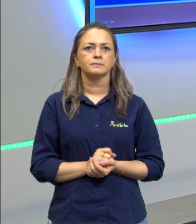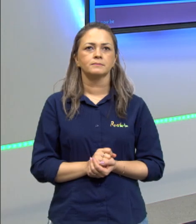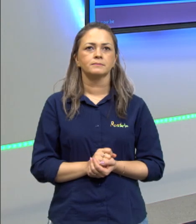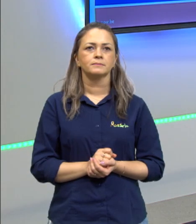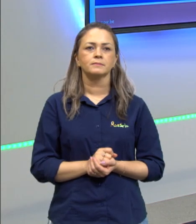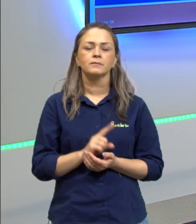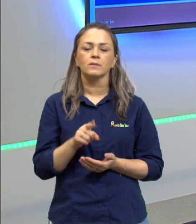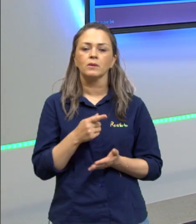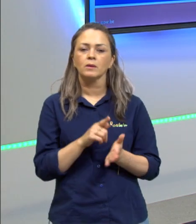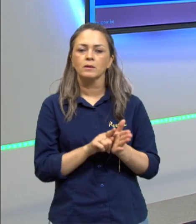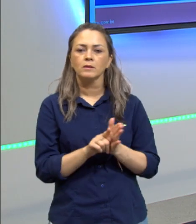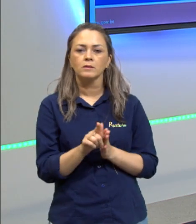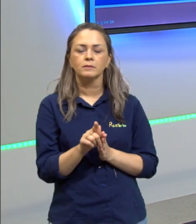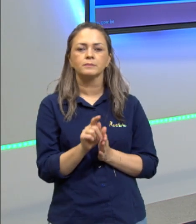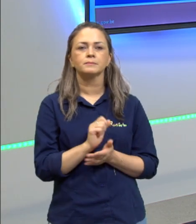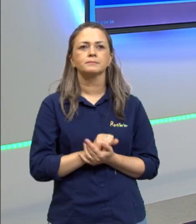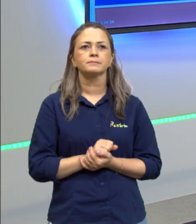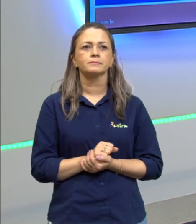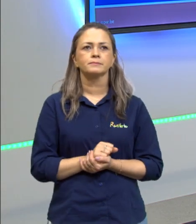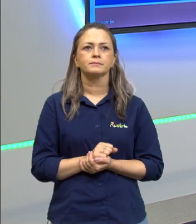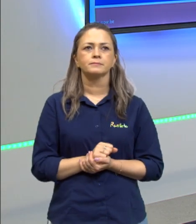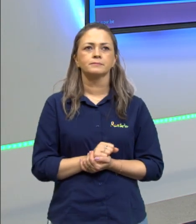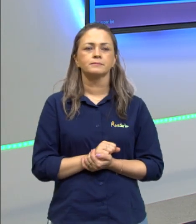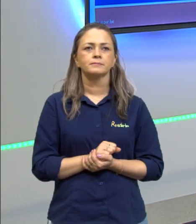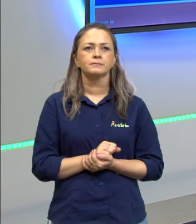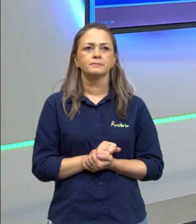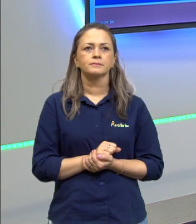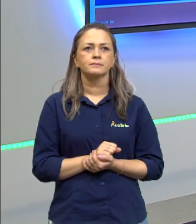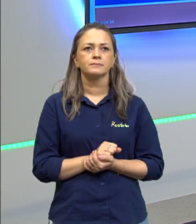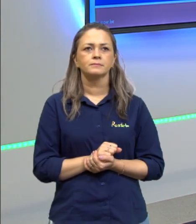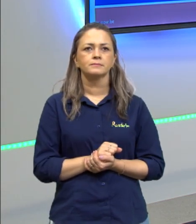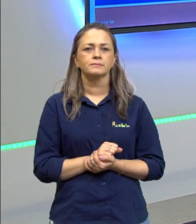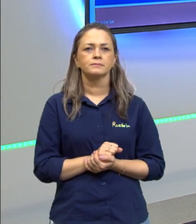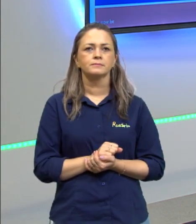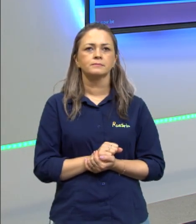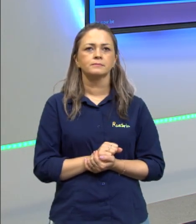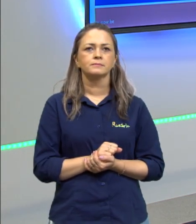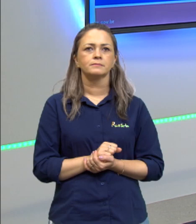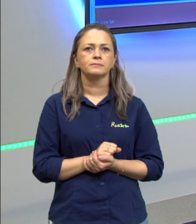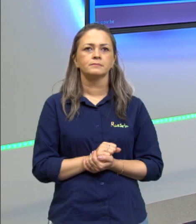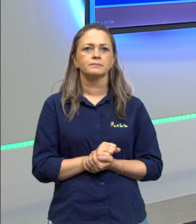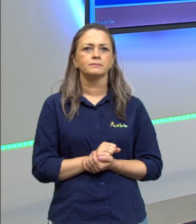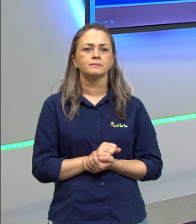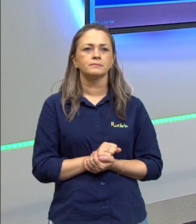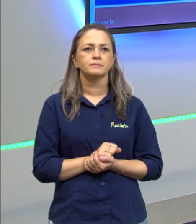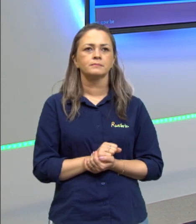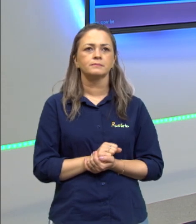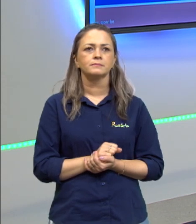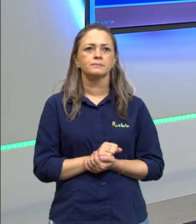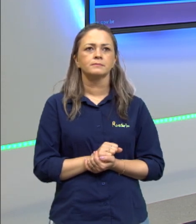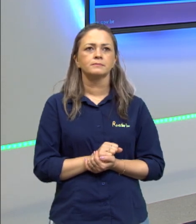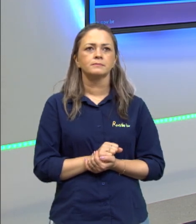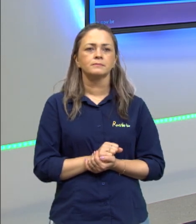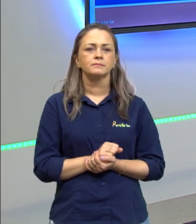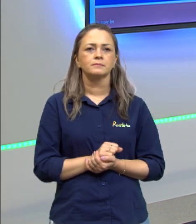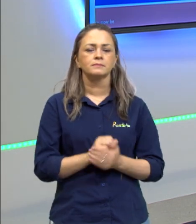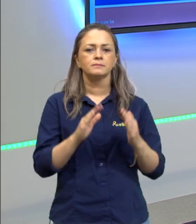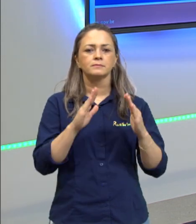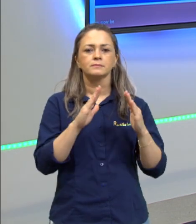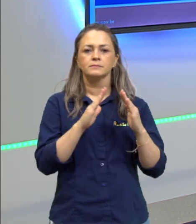outra questão que nós estamos vendo. Essa outra questão fala o seguinte. Um